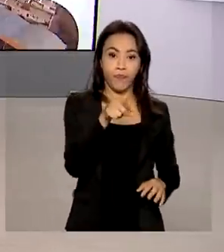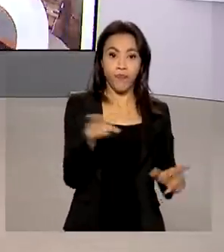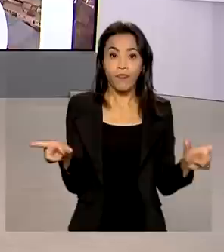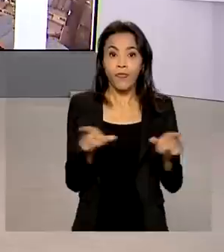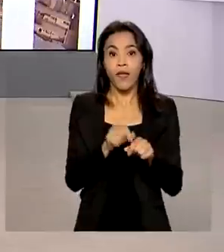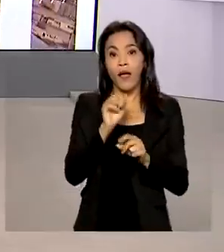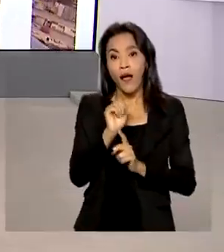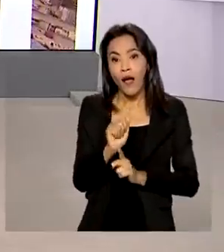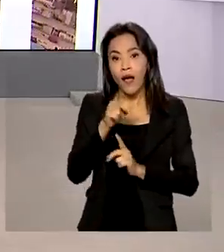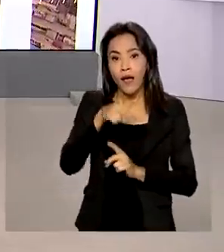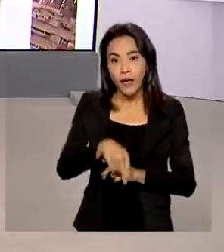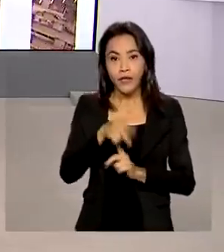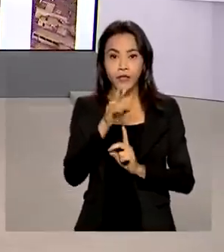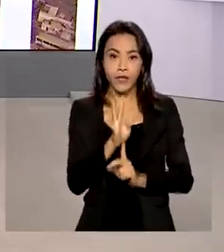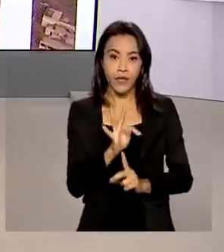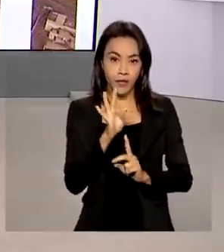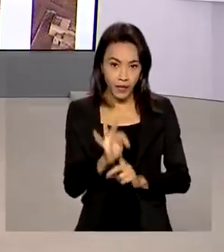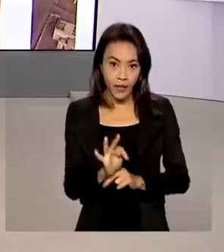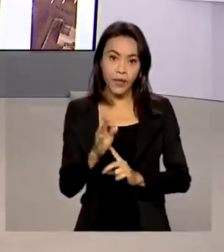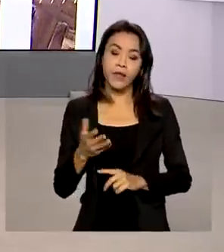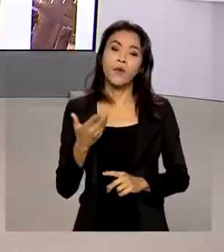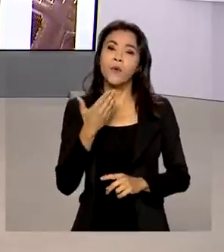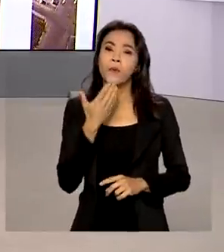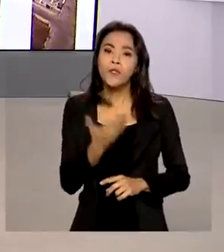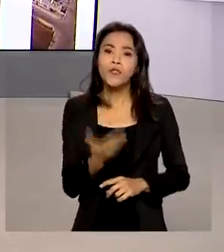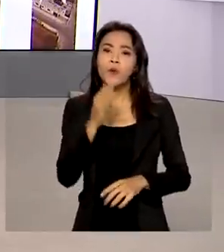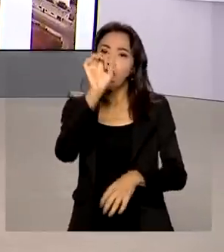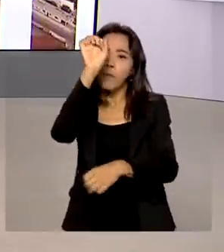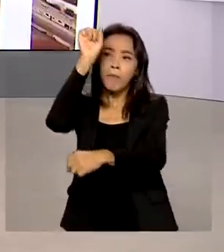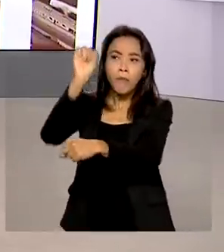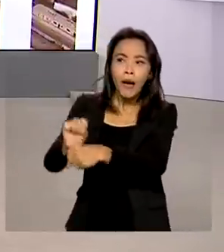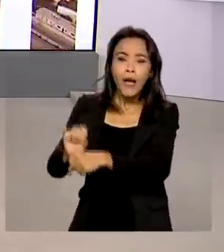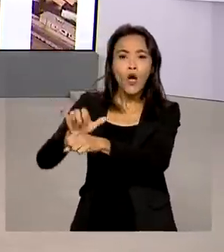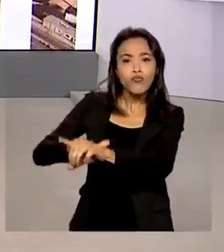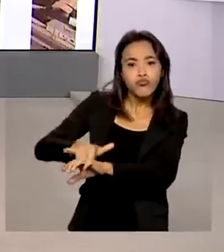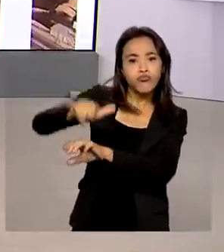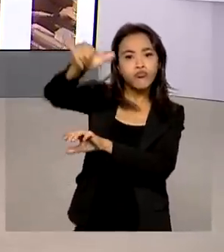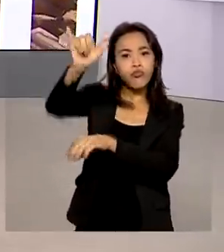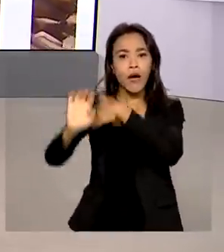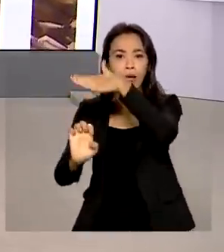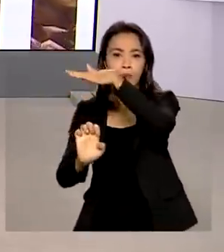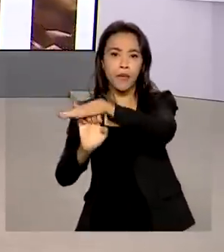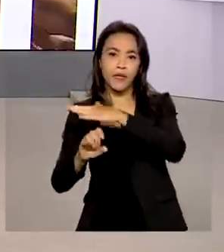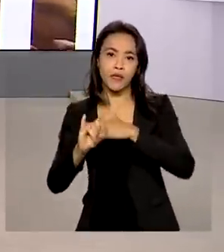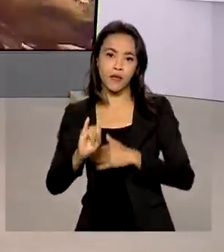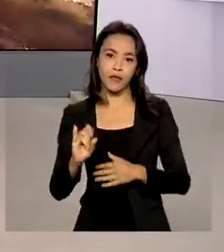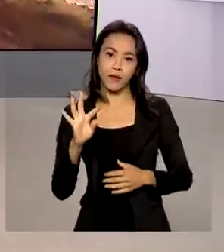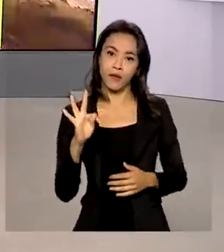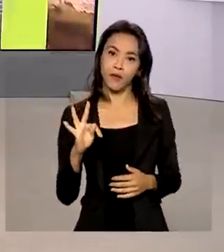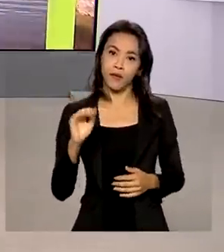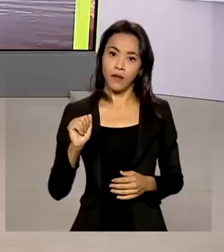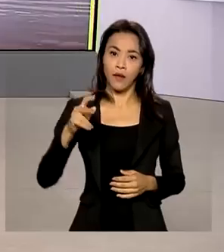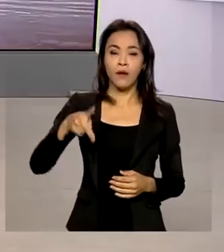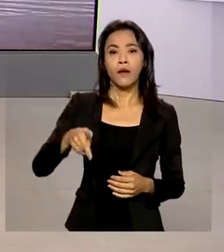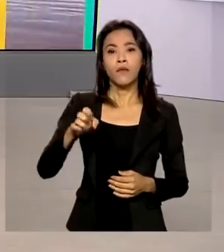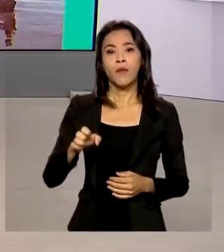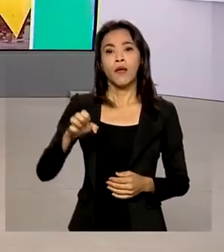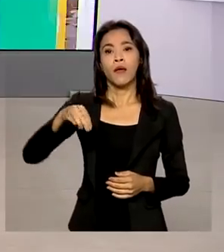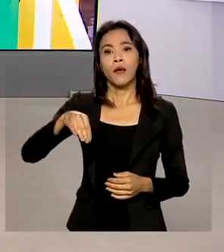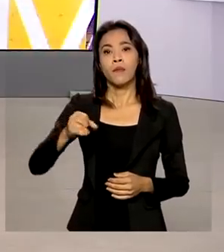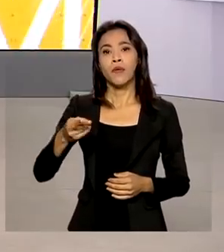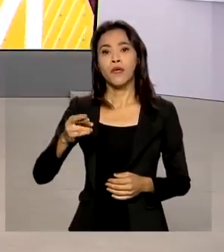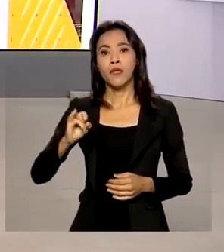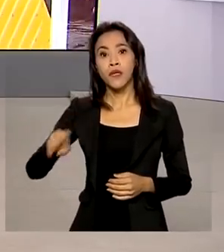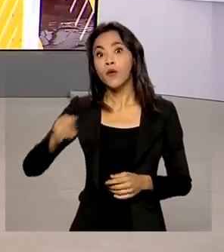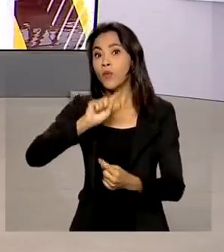Terrestres decidiu pela suspensão das linhas de operação da aviação Itapemirim. A medida é para garantir a segurança